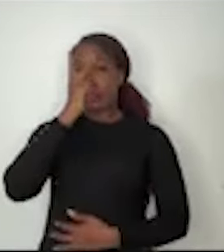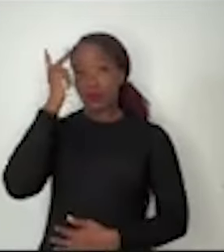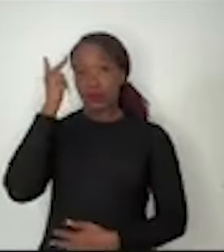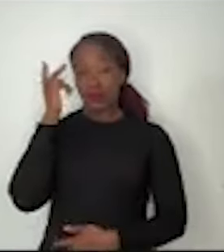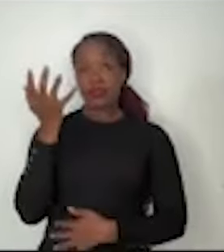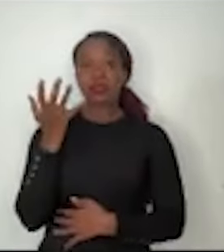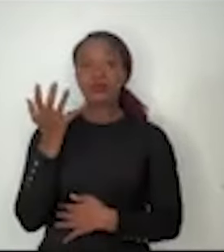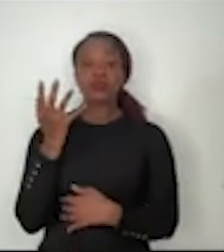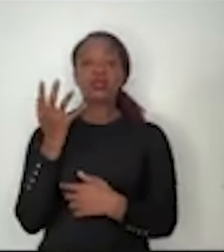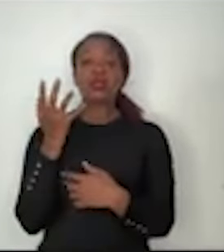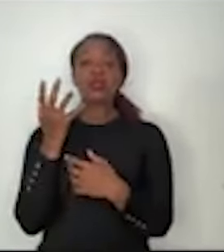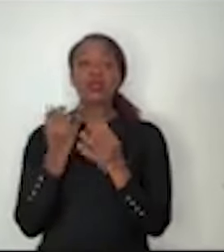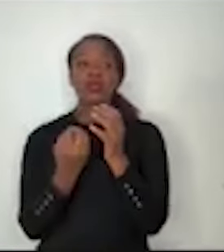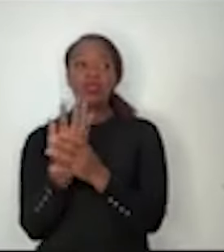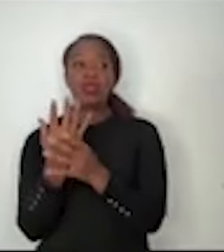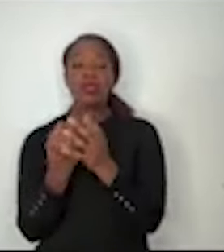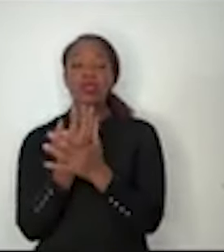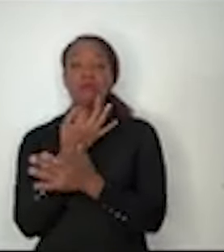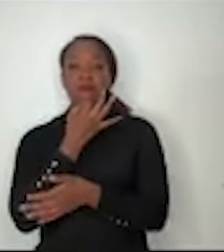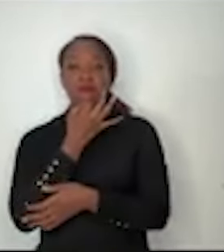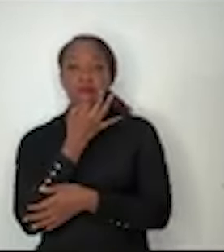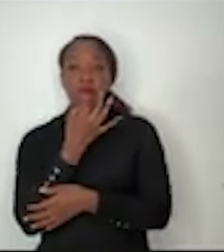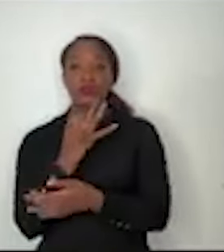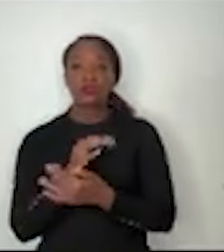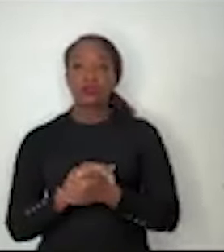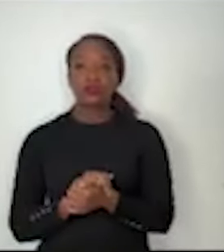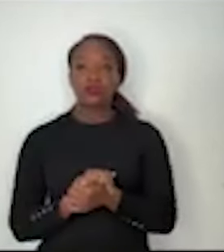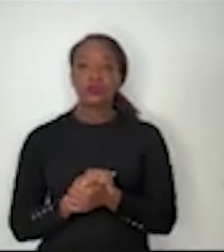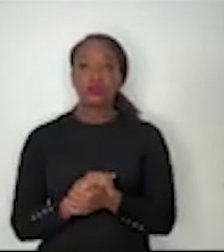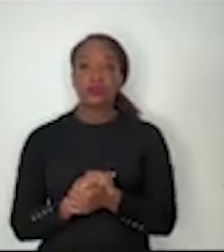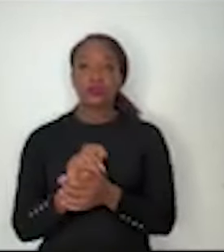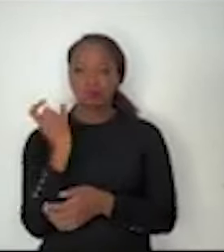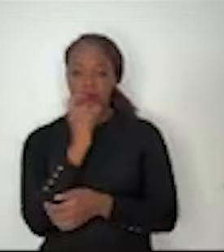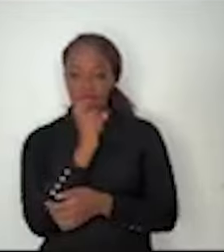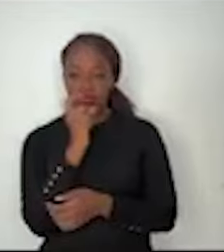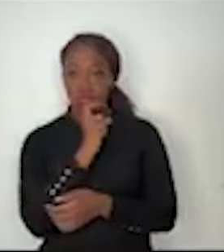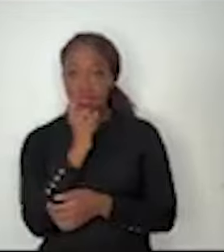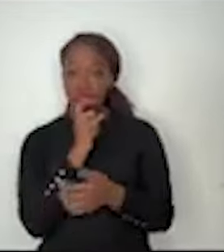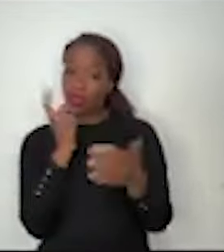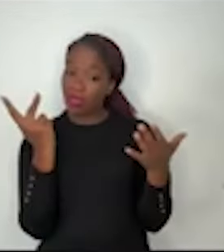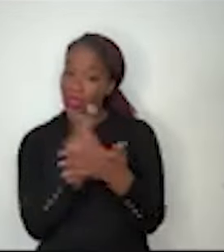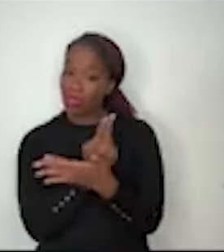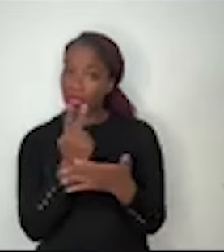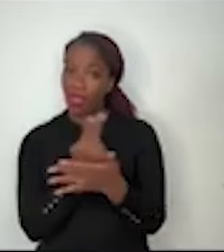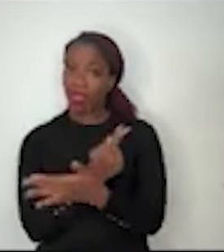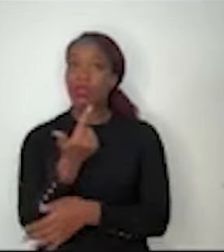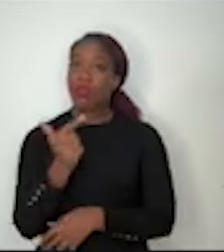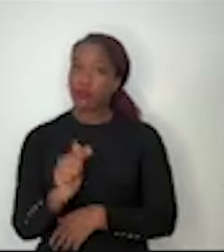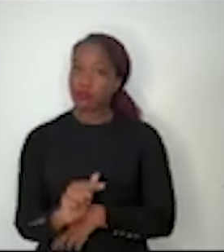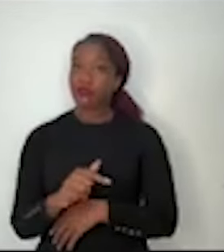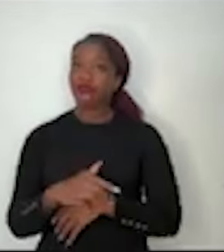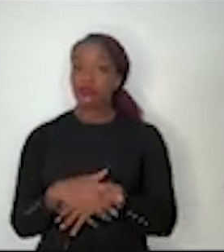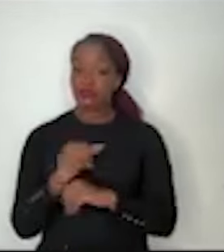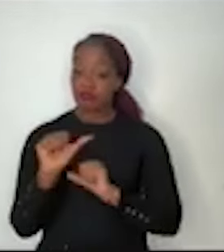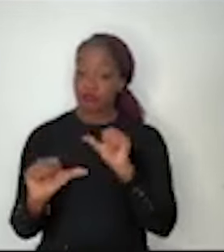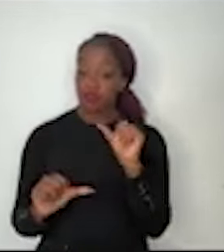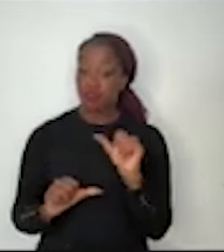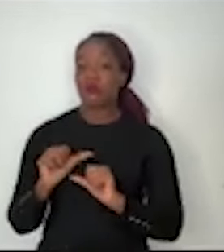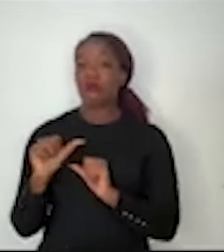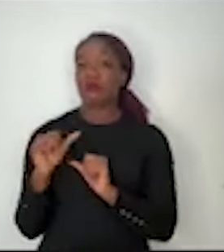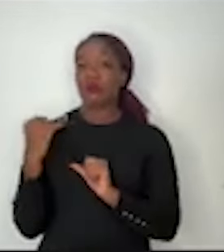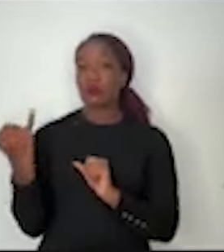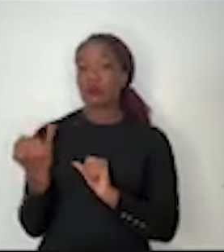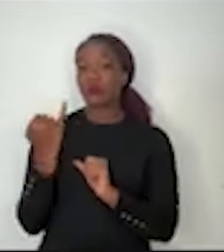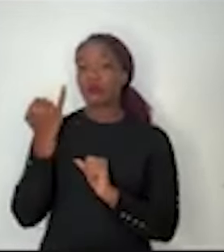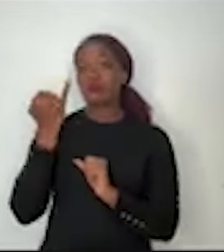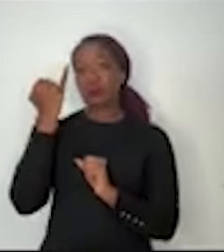narrativas. Nós precisamos fazer com que mentir volte a ser errado de novo. Essa é uma transformação importante de